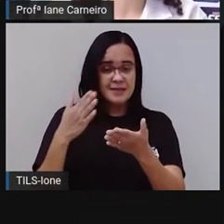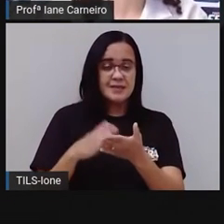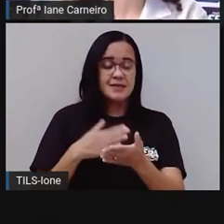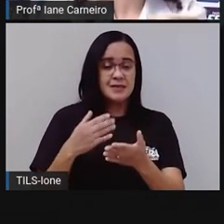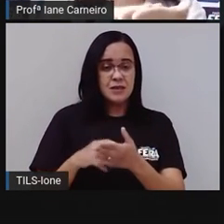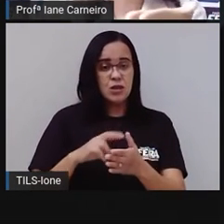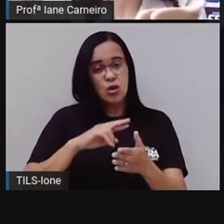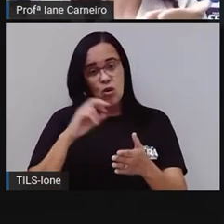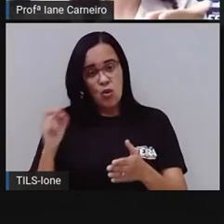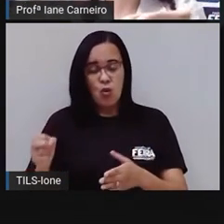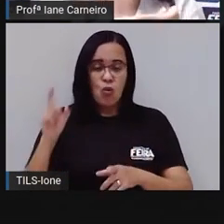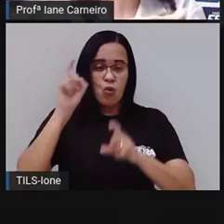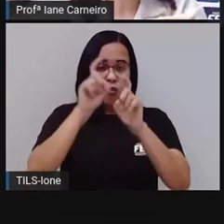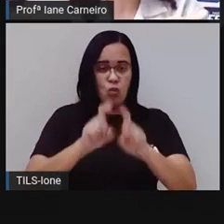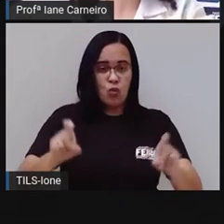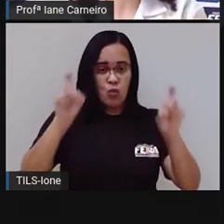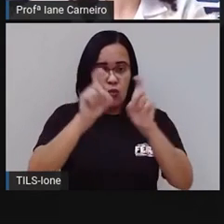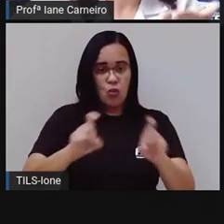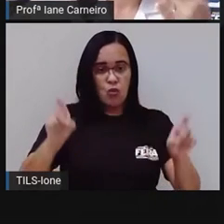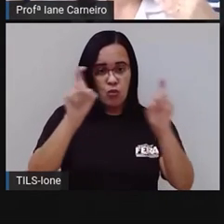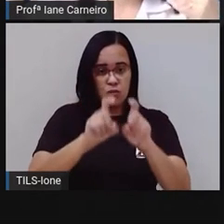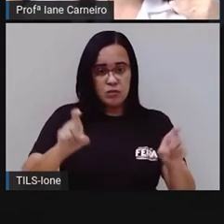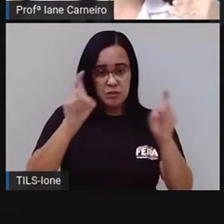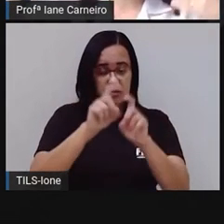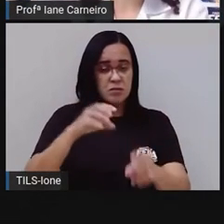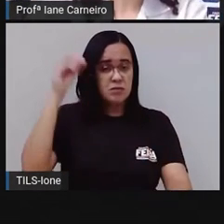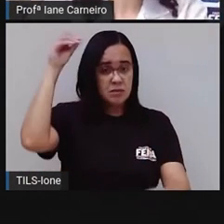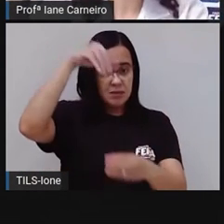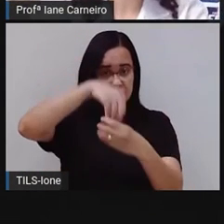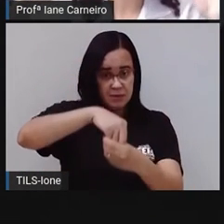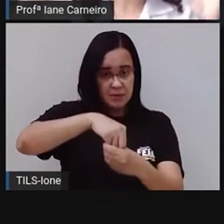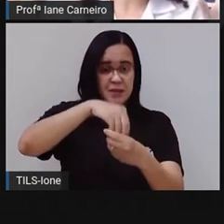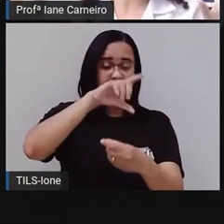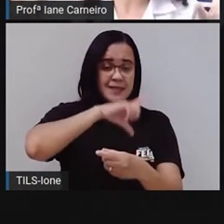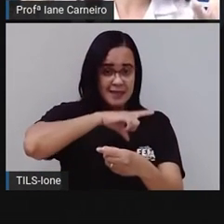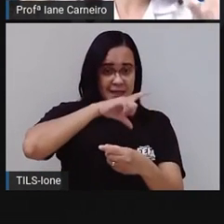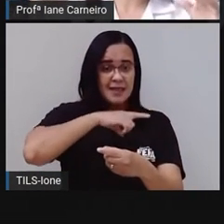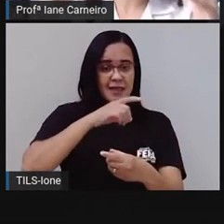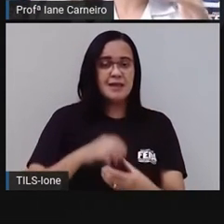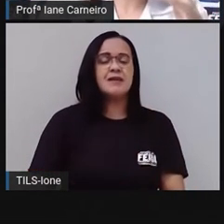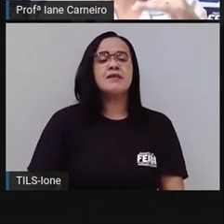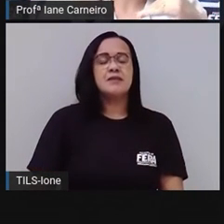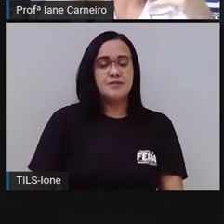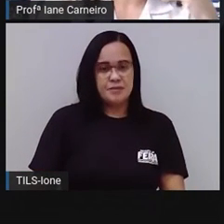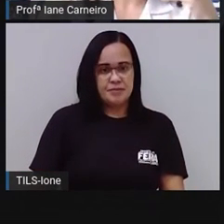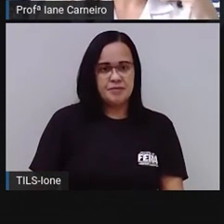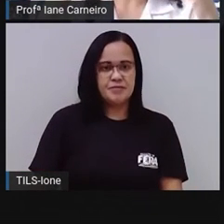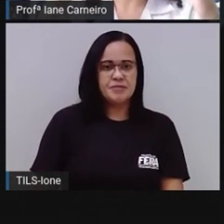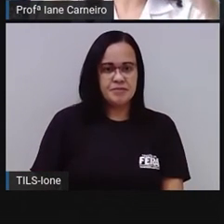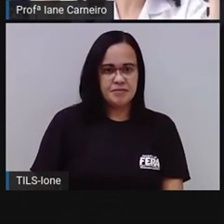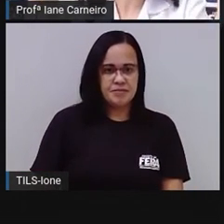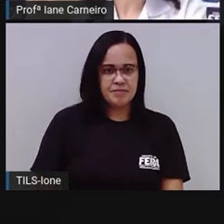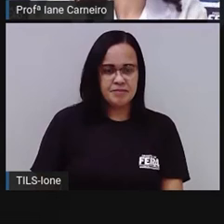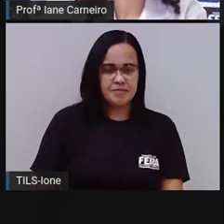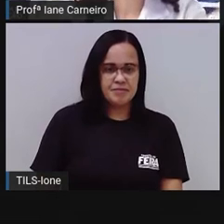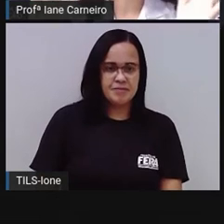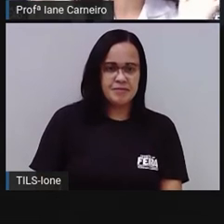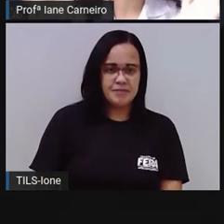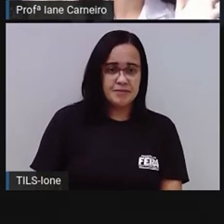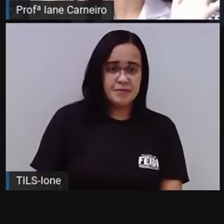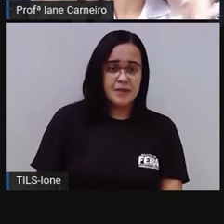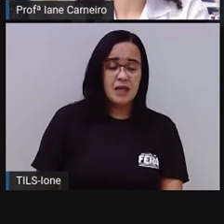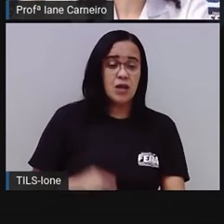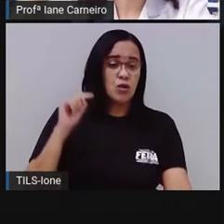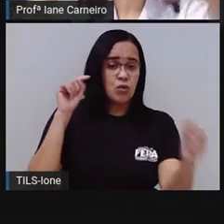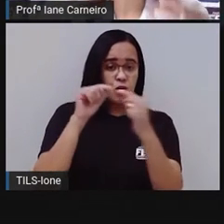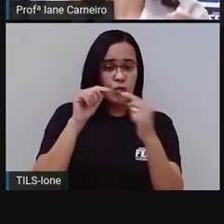que está aberta, né? é algo que está, é a parte daquilo, né? É uma coisa que está, faz parte do